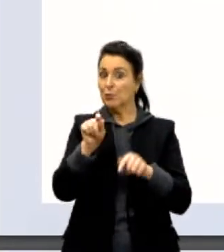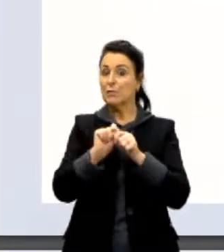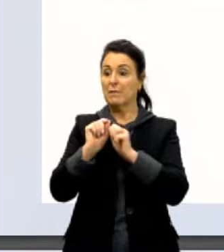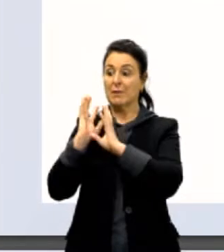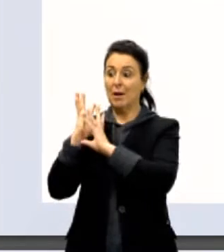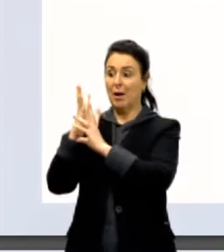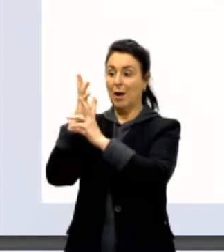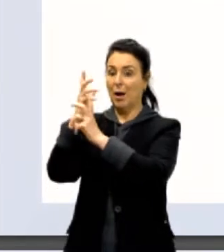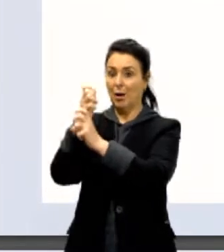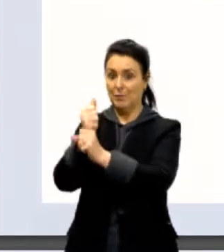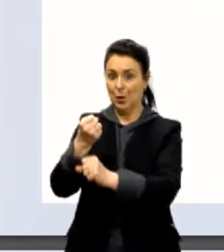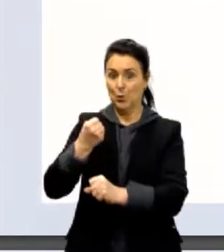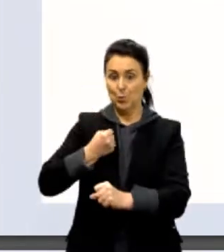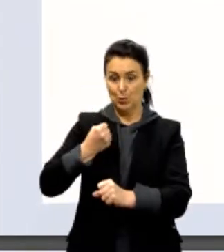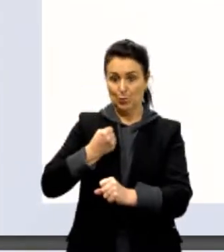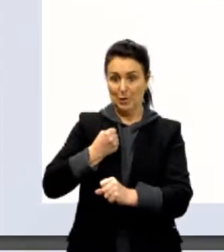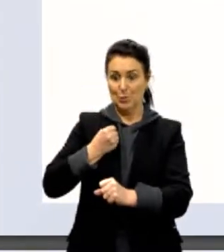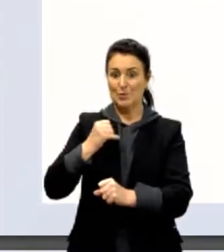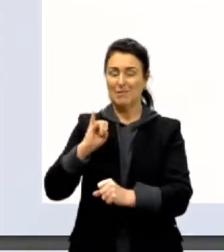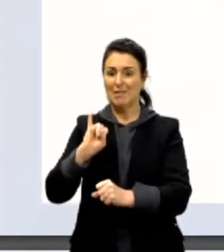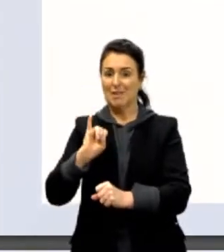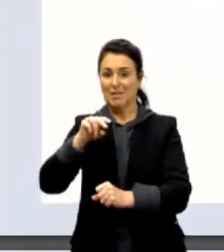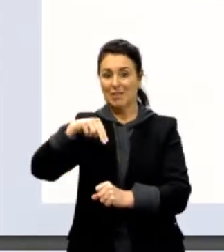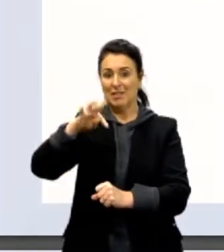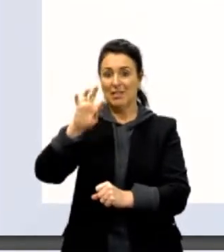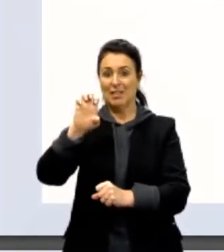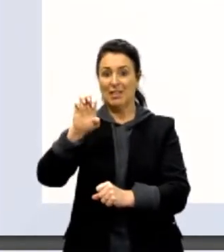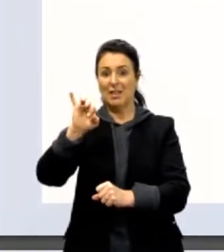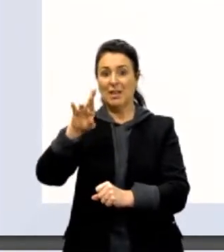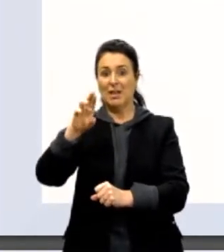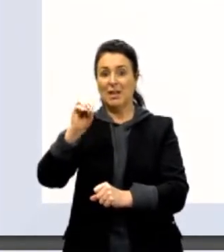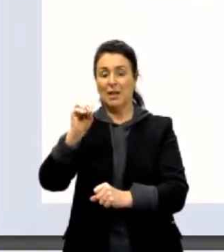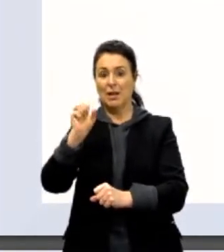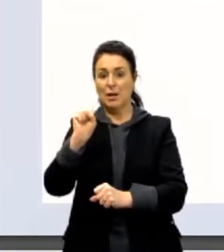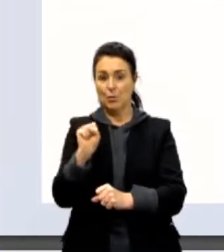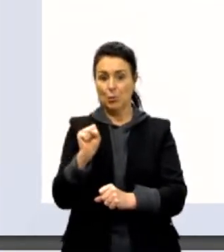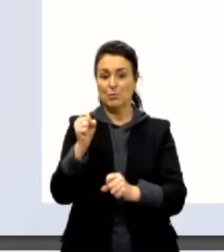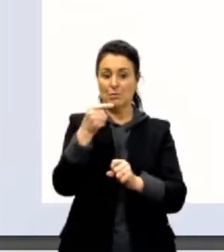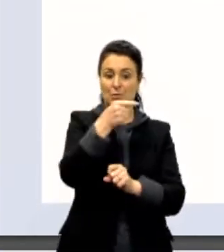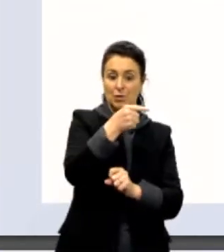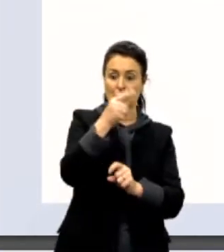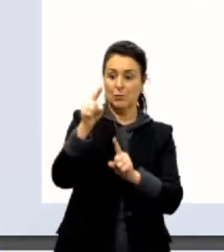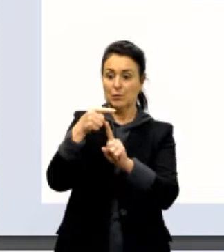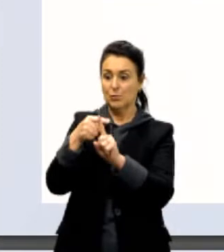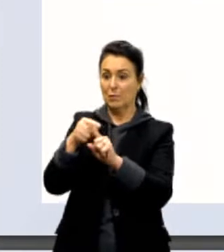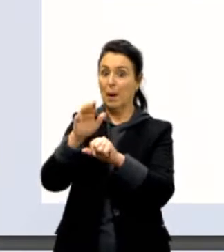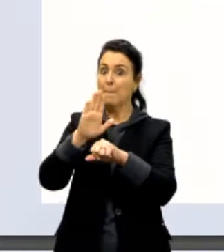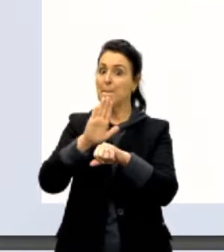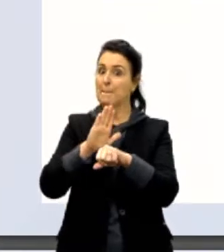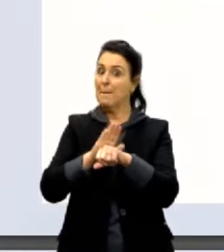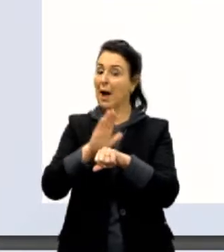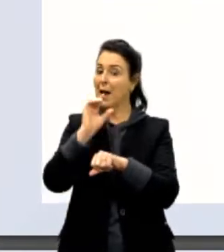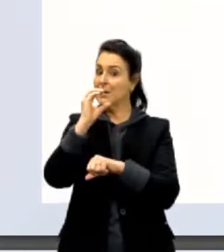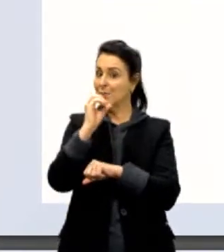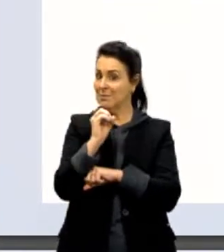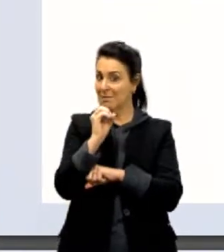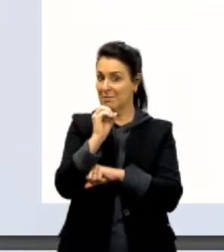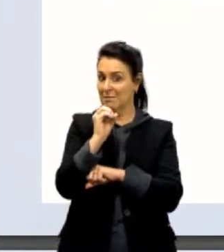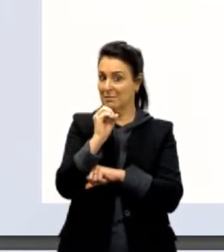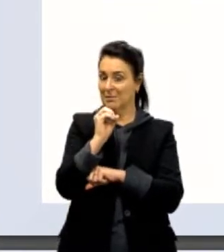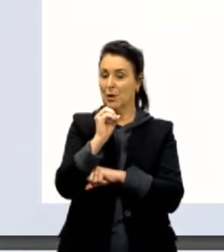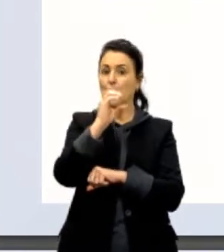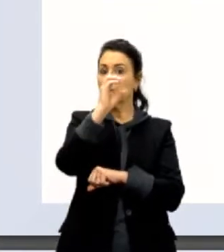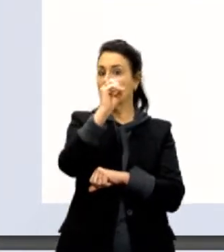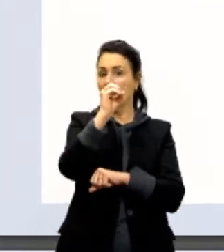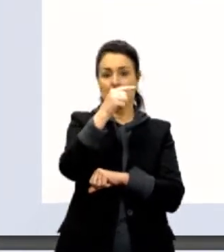inteiros negativos, infinito, né? E os números inteiros positivos. E mais o zero. O zero não é nem positivo nem negativo,